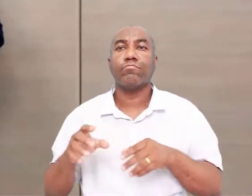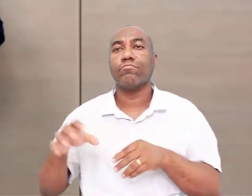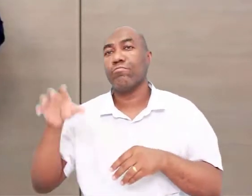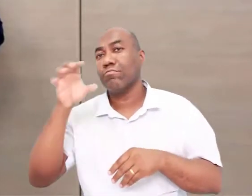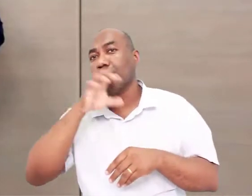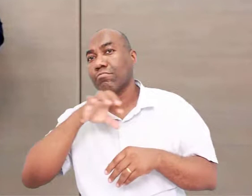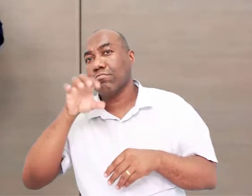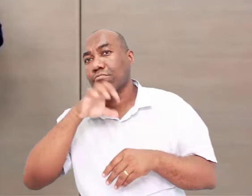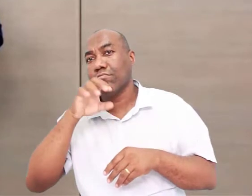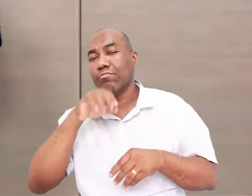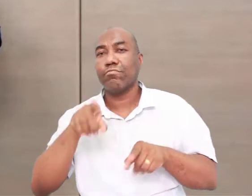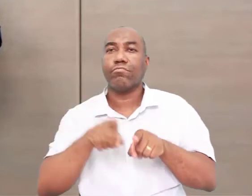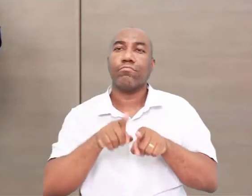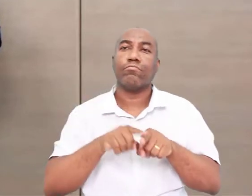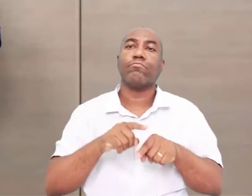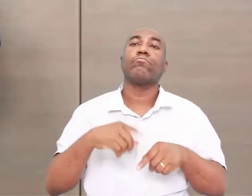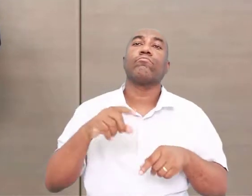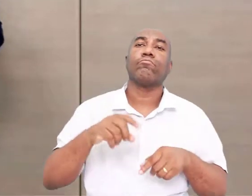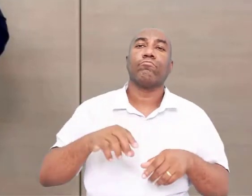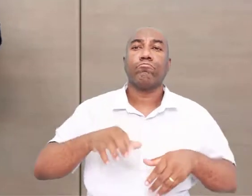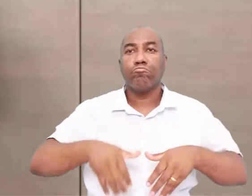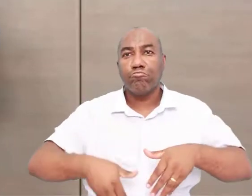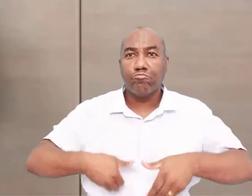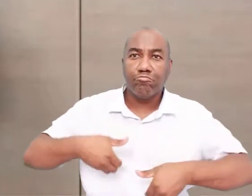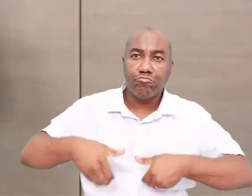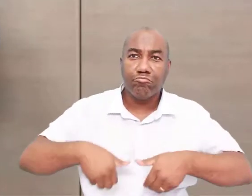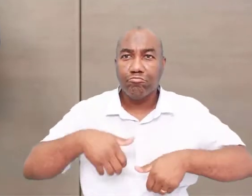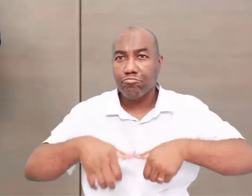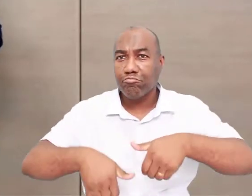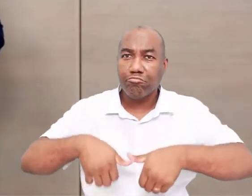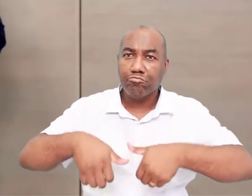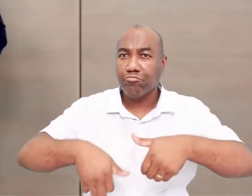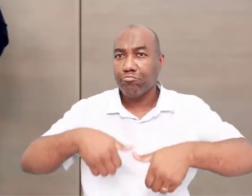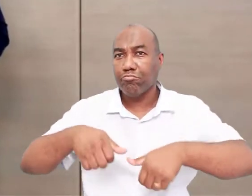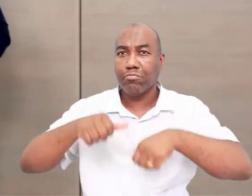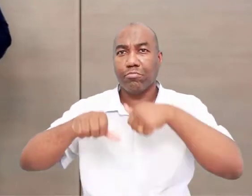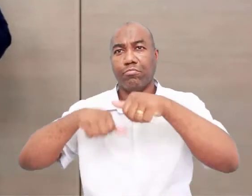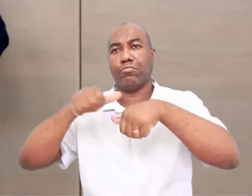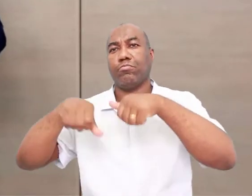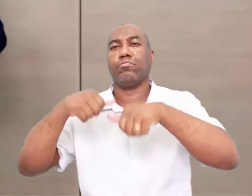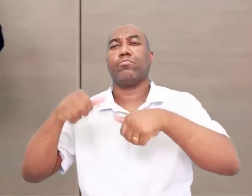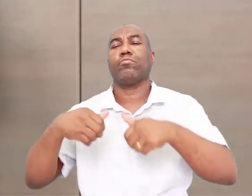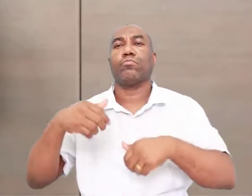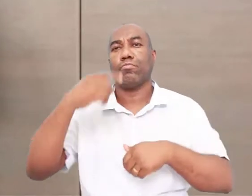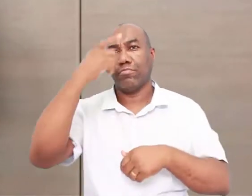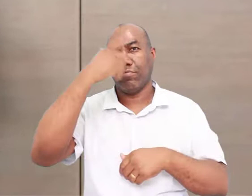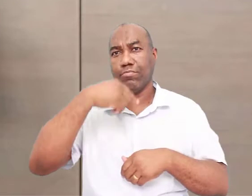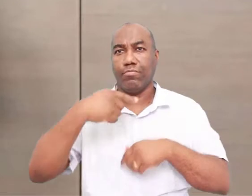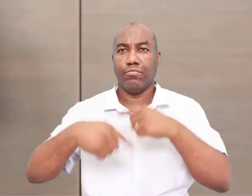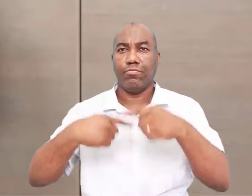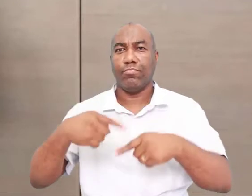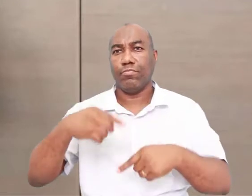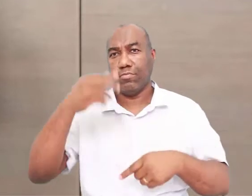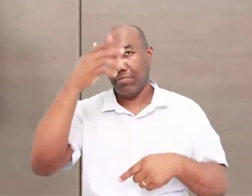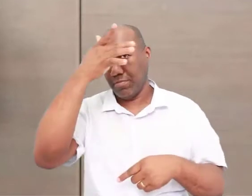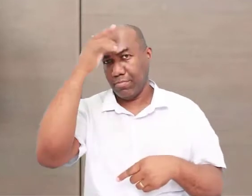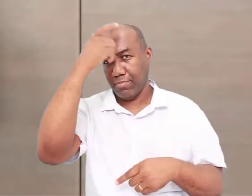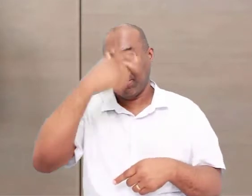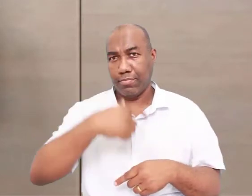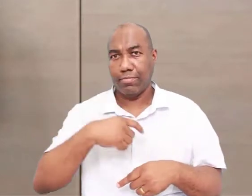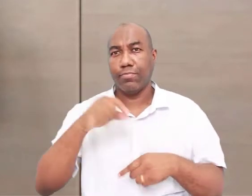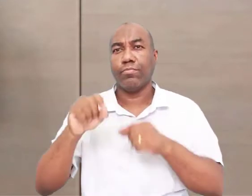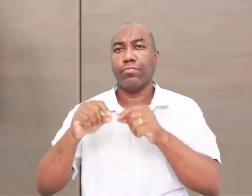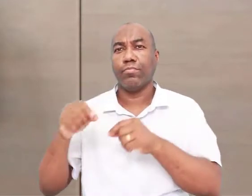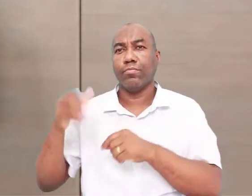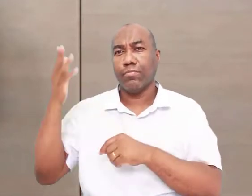aos hominídeos, que na sua evolução gerou a gente. Então nós nascemos de um mamífero comum